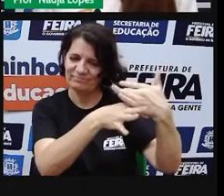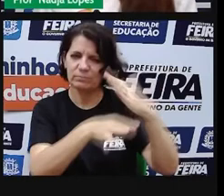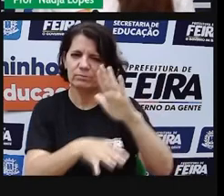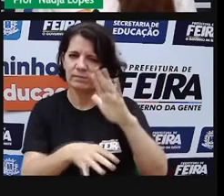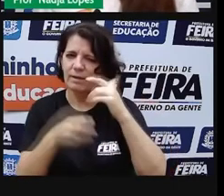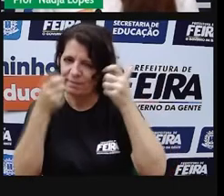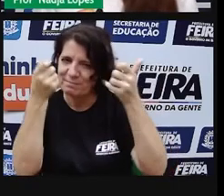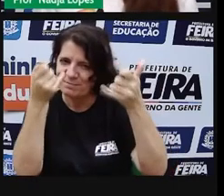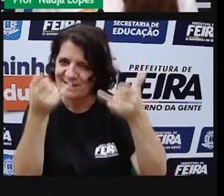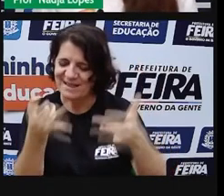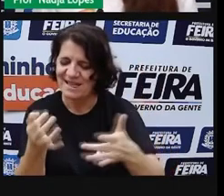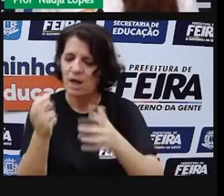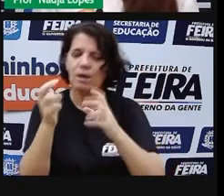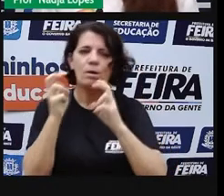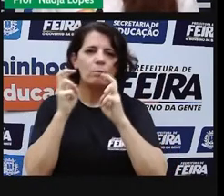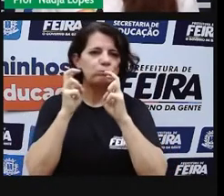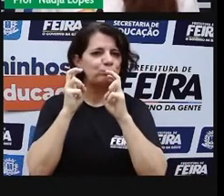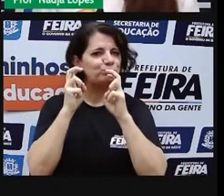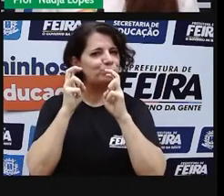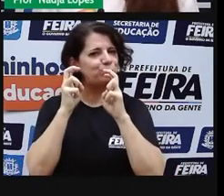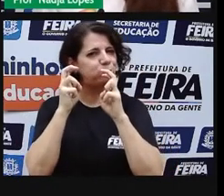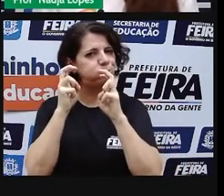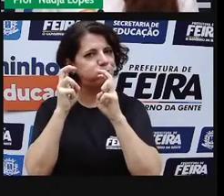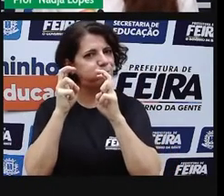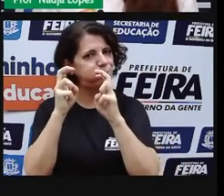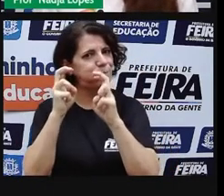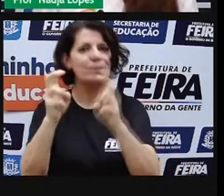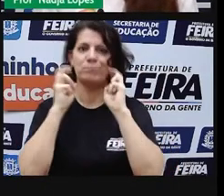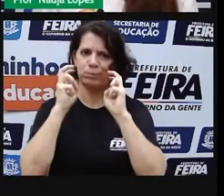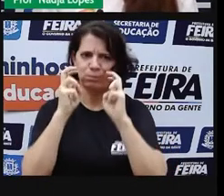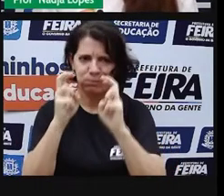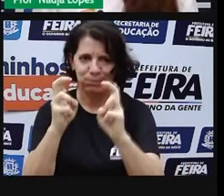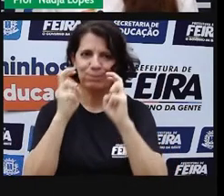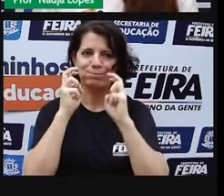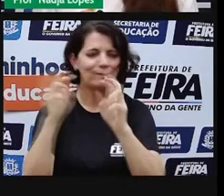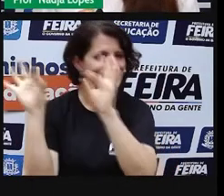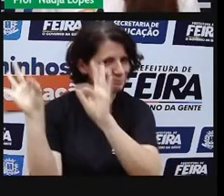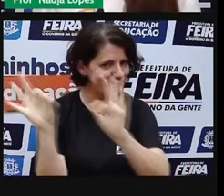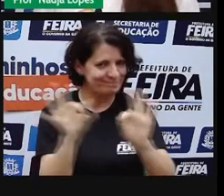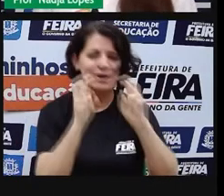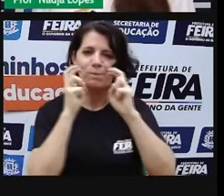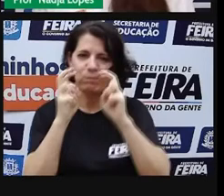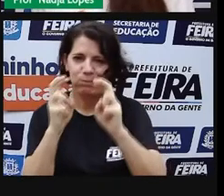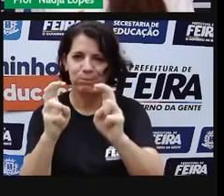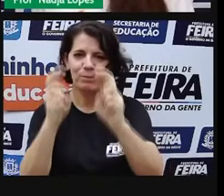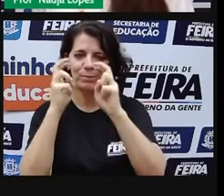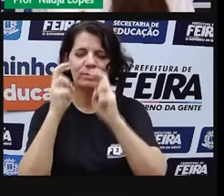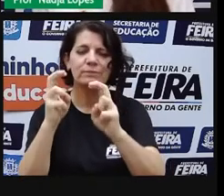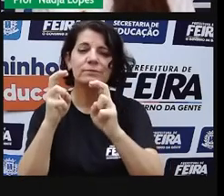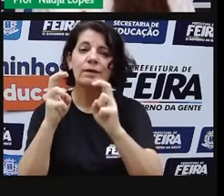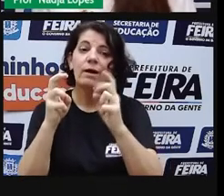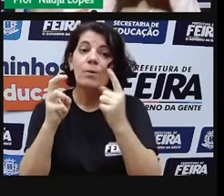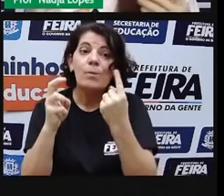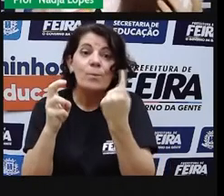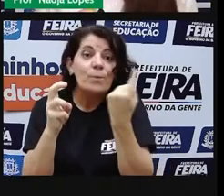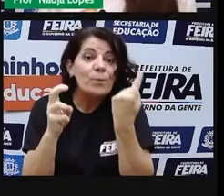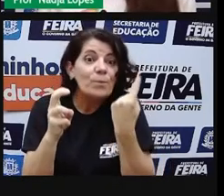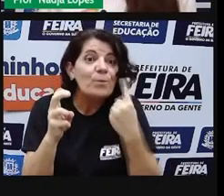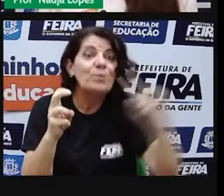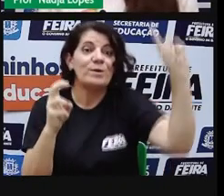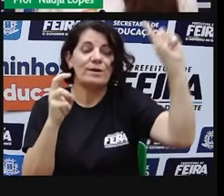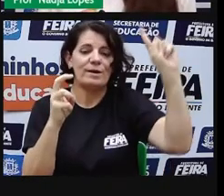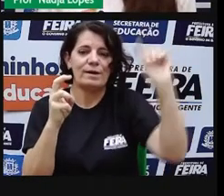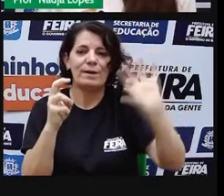bairro ganhou esse nome porque o trem passava por ali. E, em certo dia, alguns